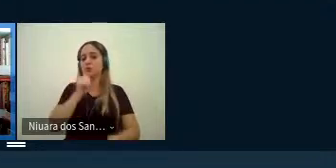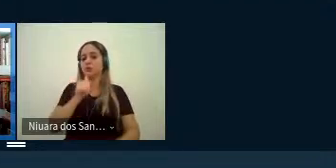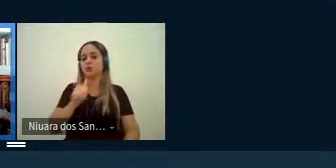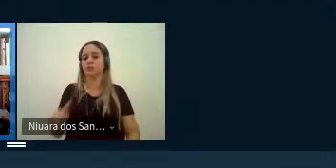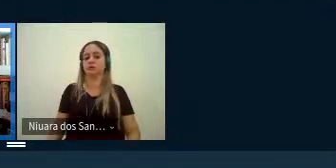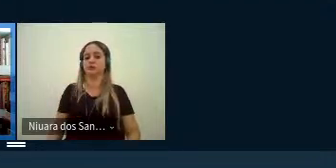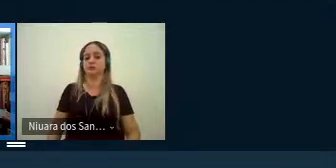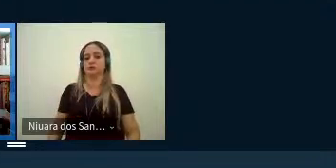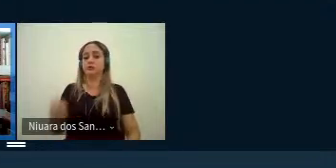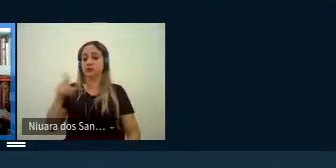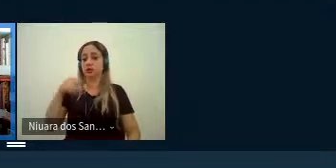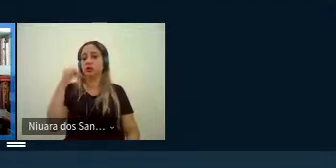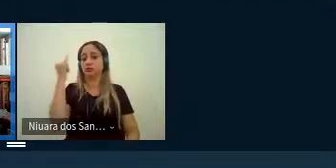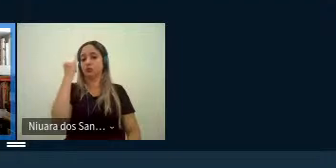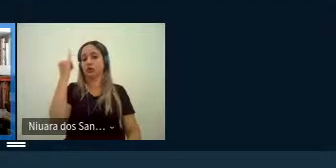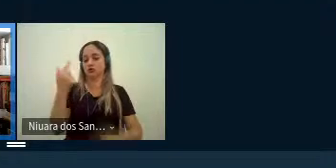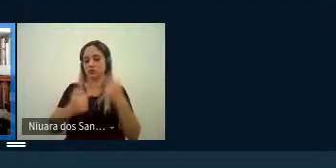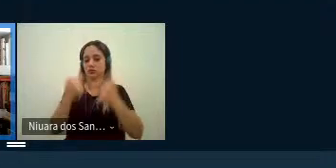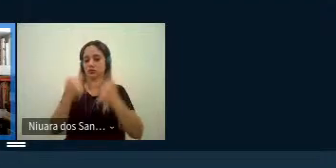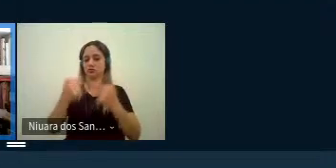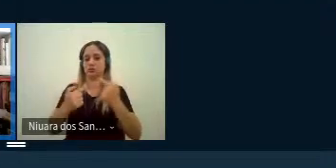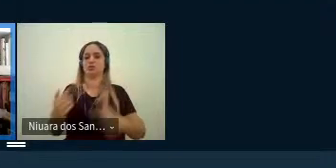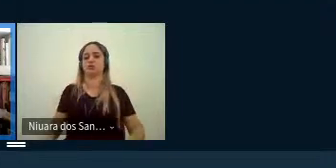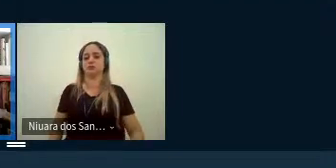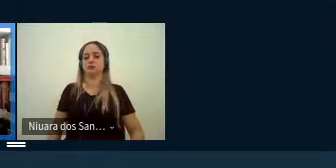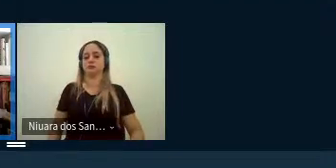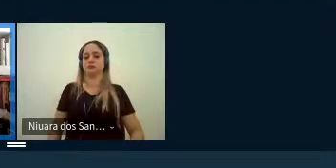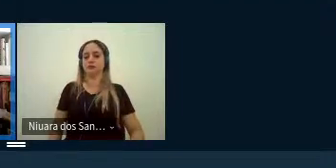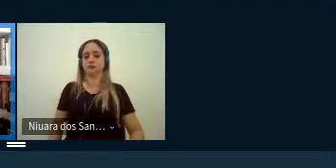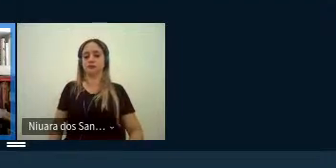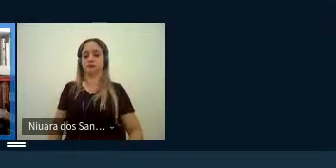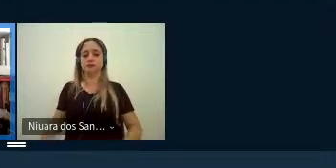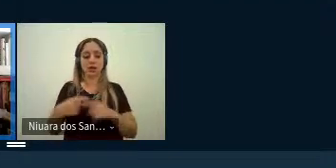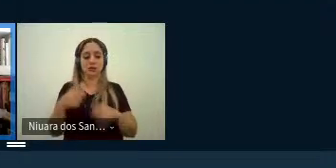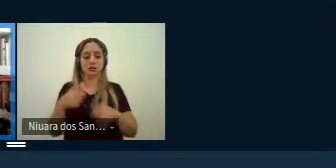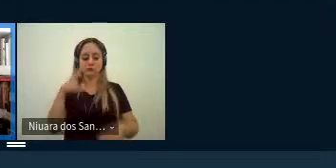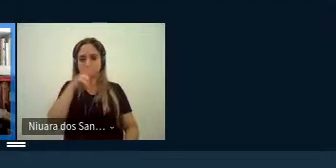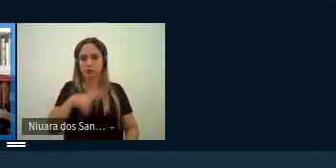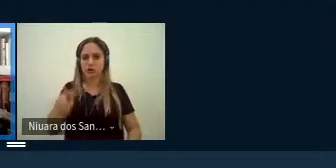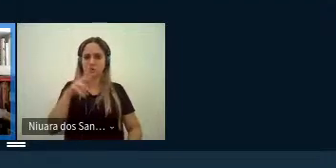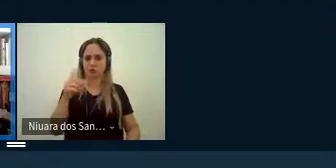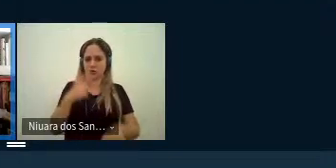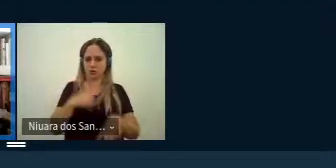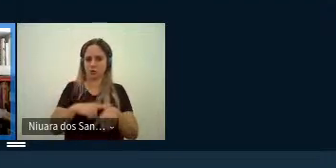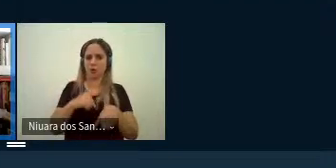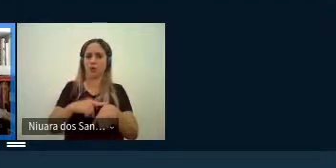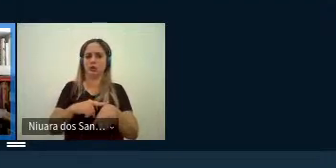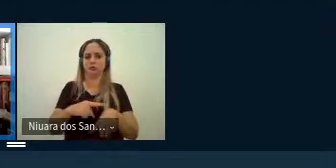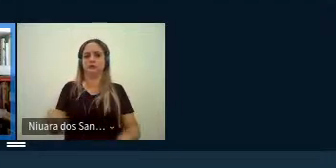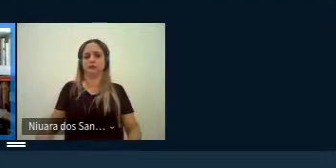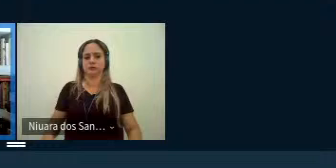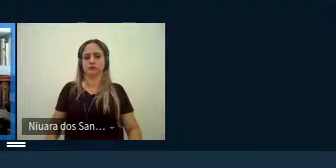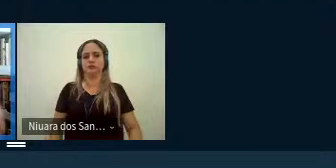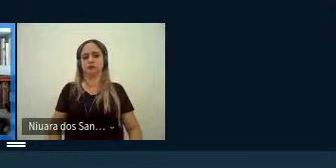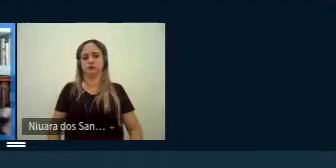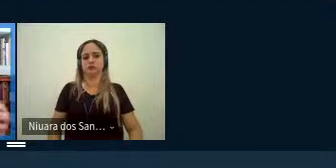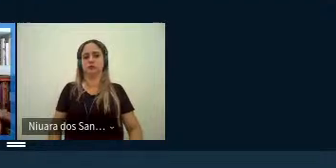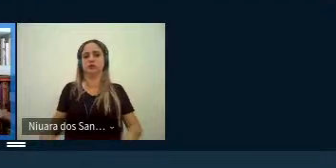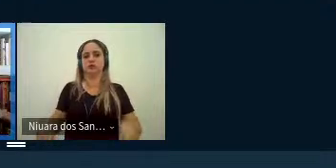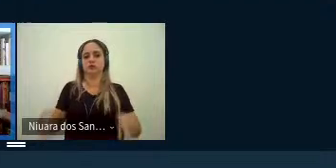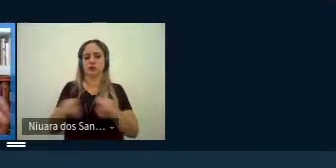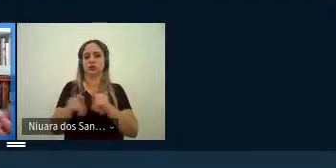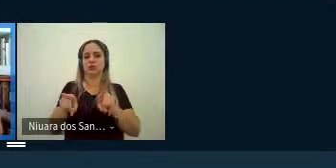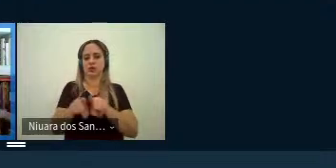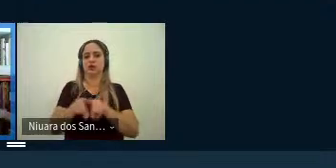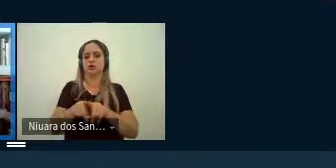e que é fundamental para essa discussão né porque estava em evidência naquele momento inclusive e é